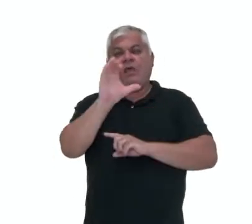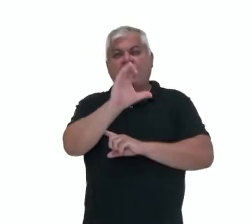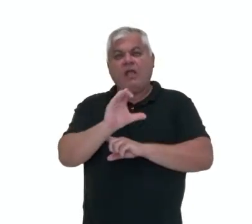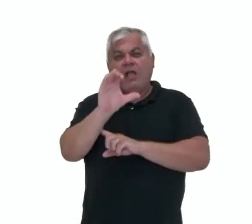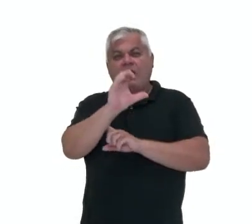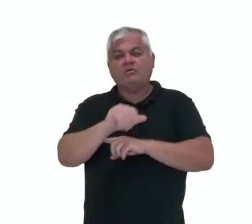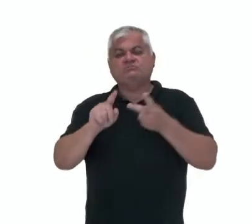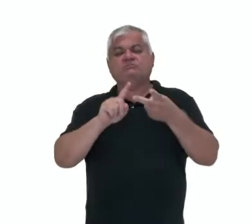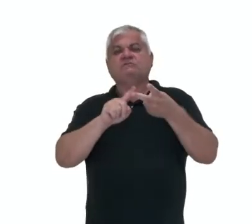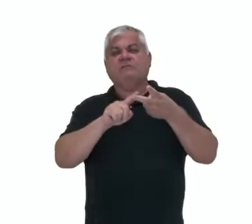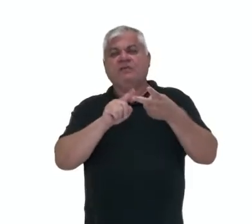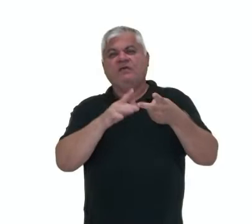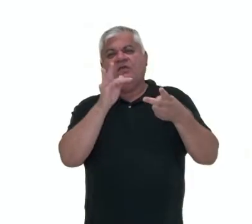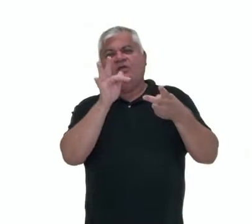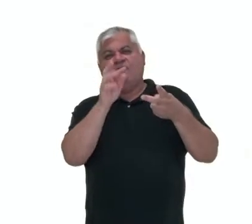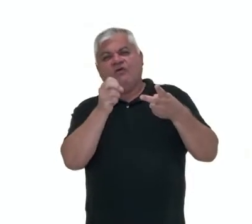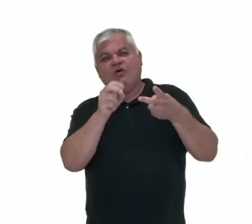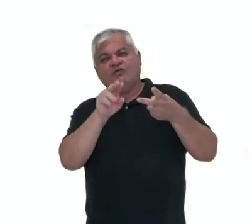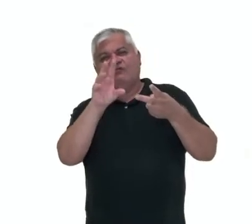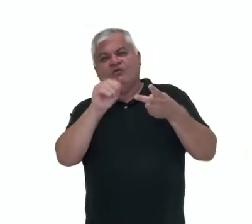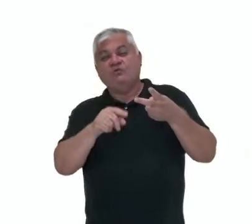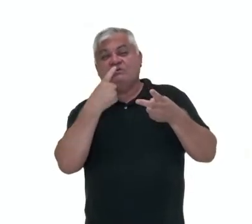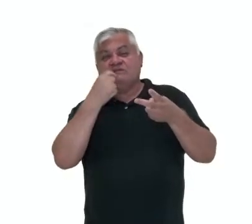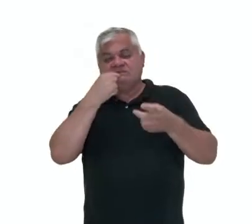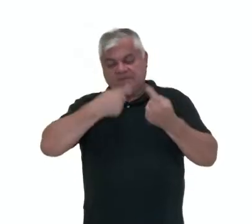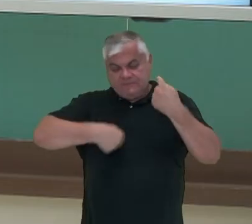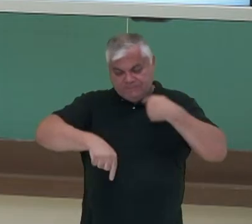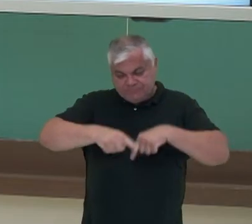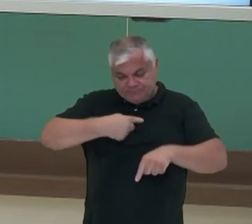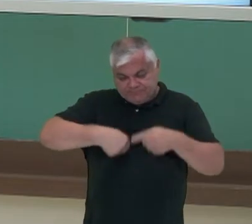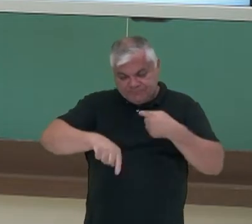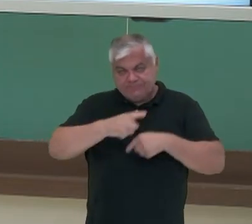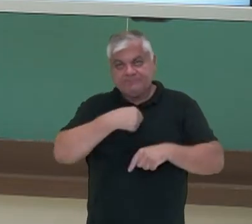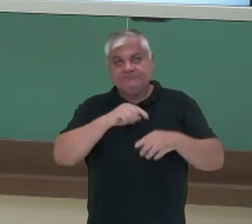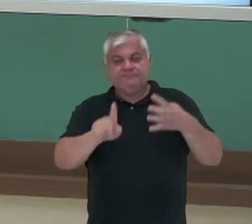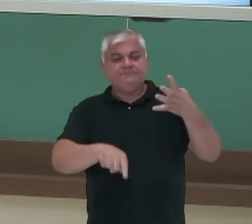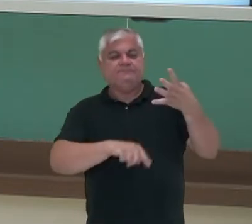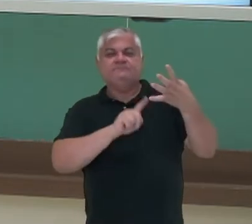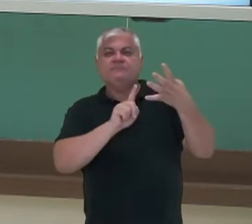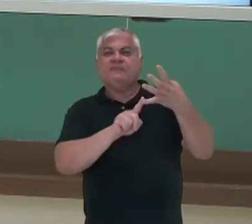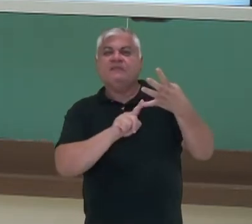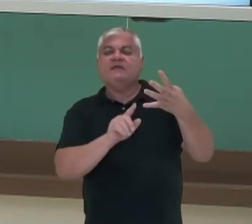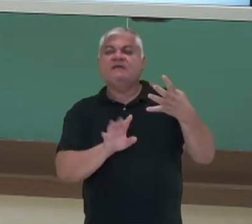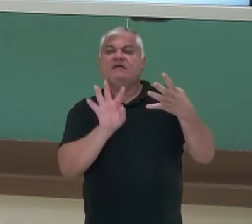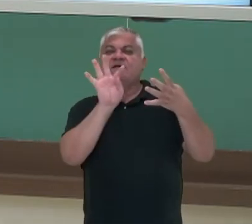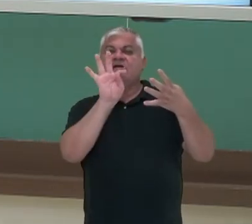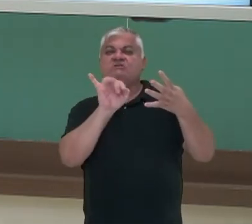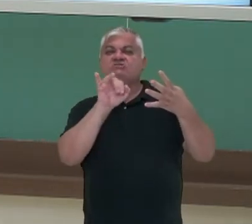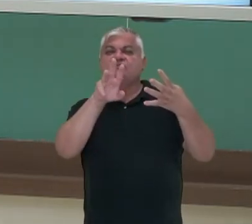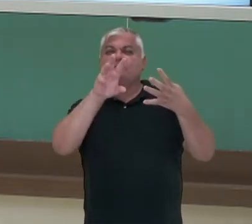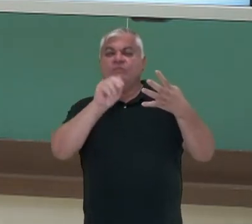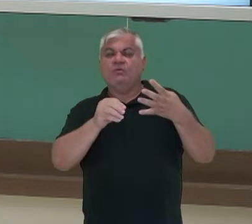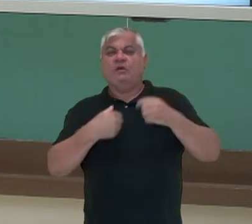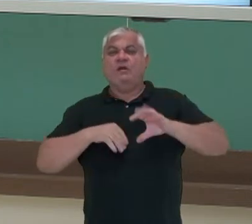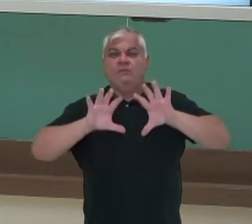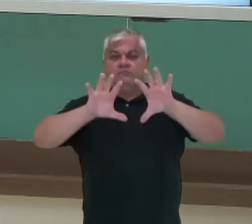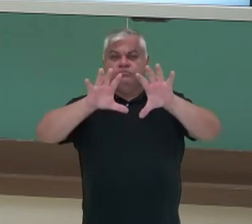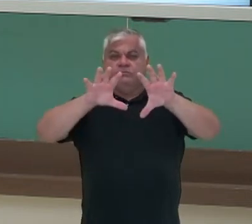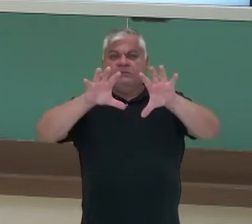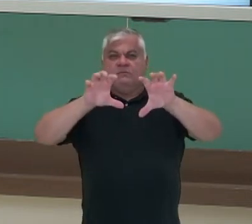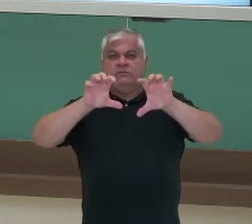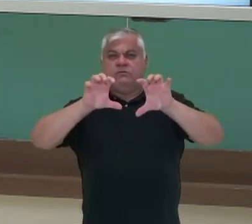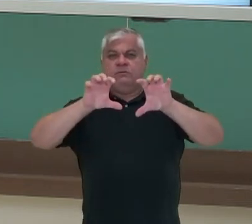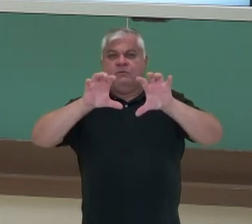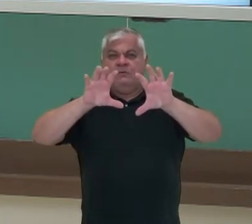fósforo que tem no sangue. Temos o timo. O timo, ele está localizado entre os pulmões. Na verdade,